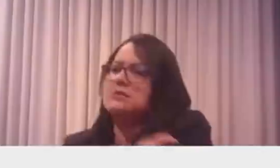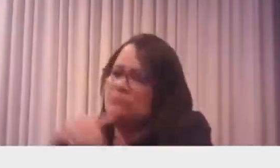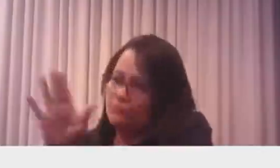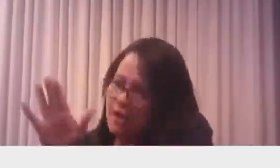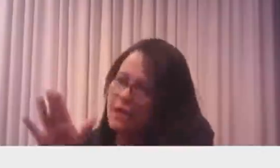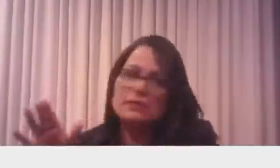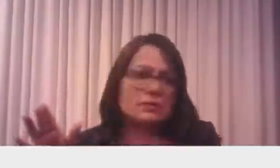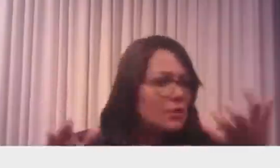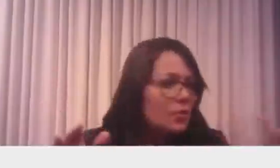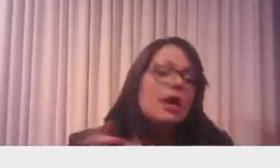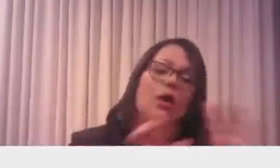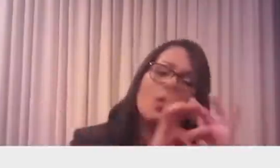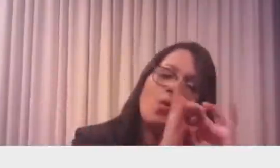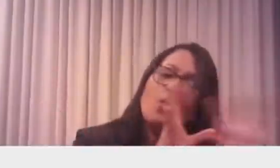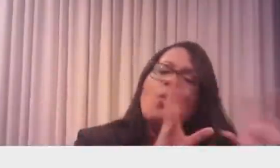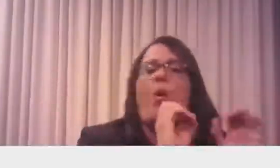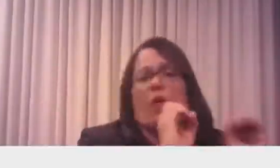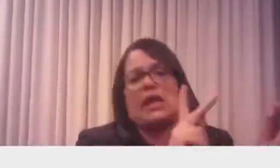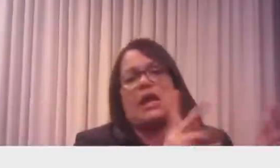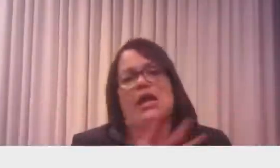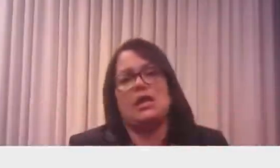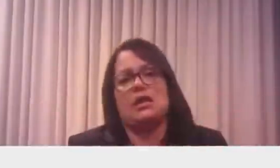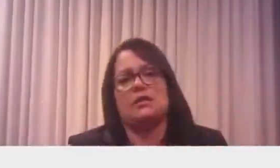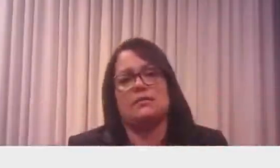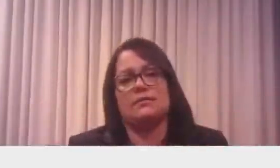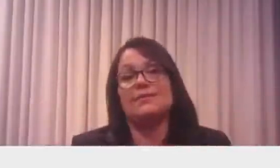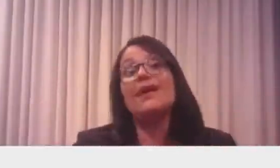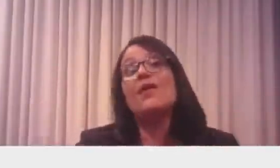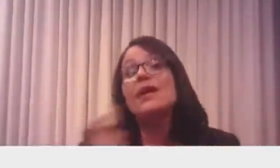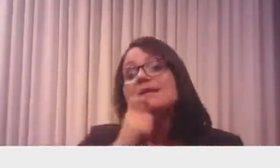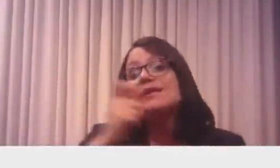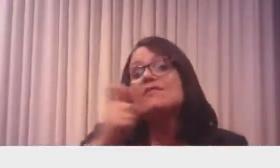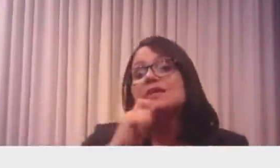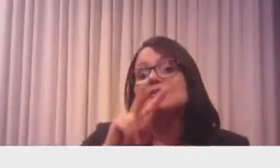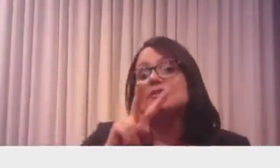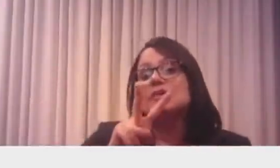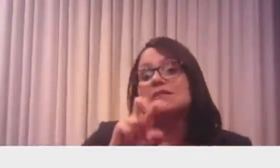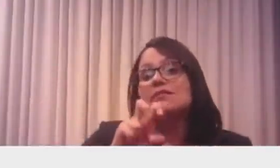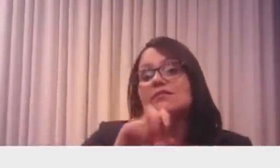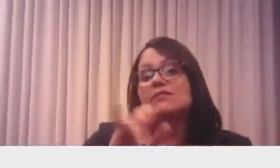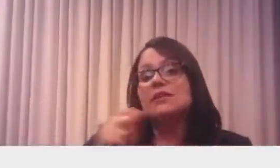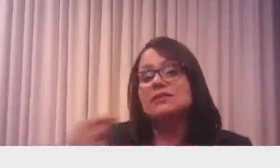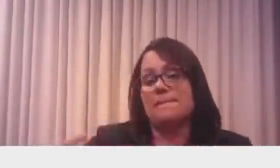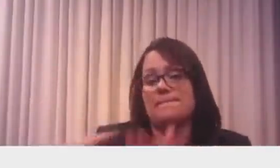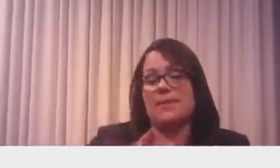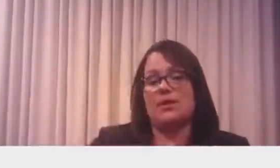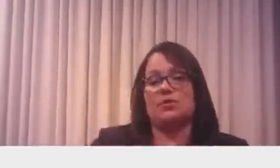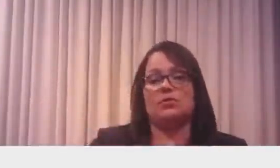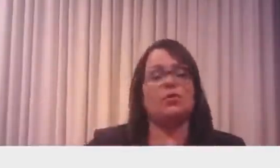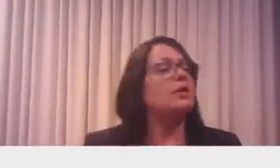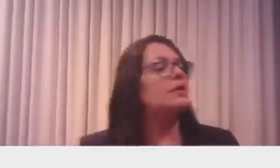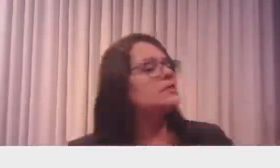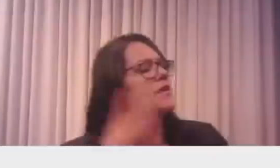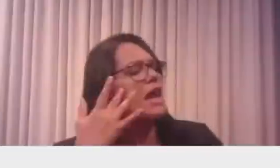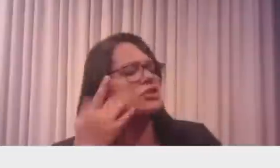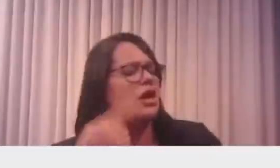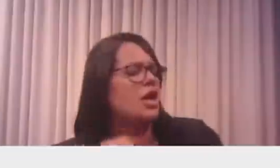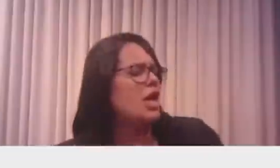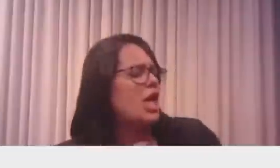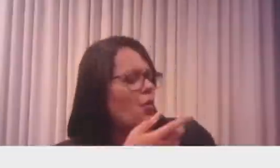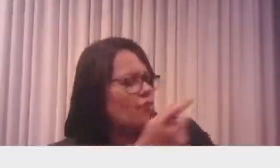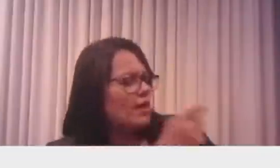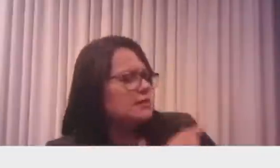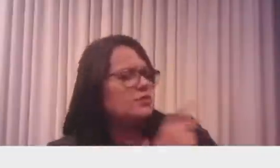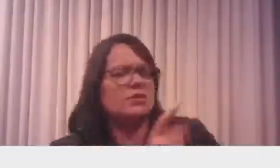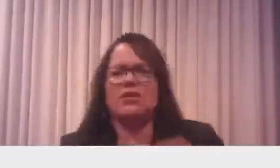mesmo, na entrevista da Revista Veja, um cara perguntou para mim sobre se ele deveria ou não tomar a vacina. Eu pô, você tem